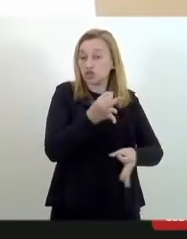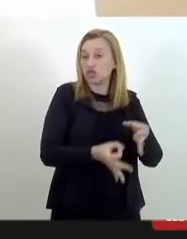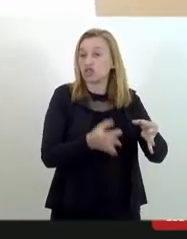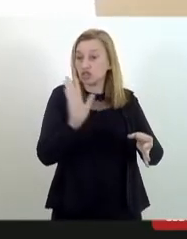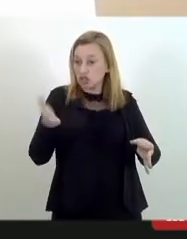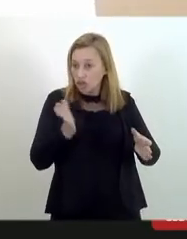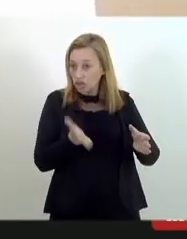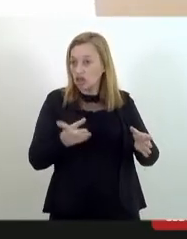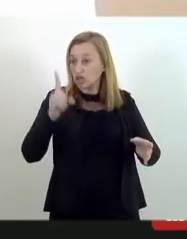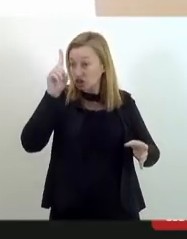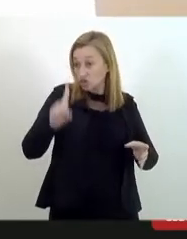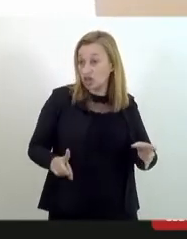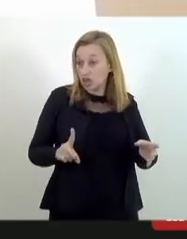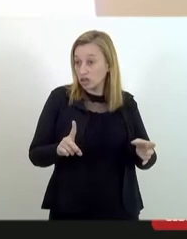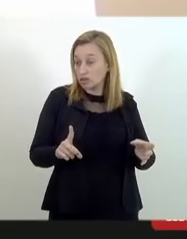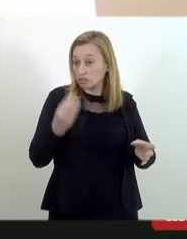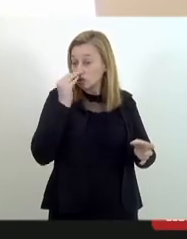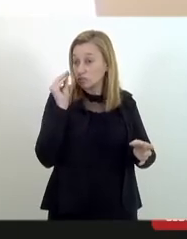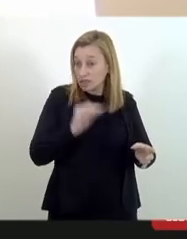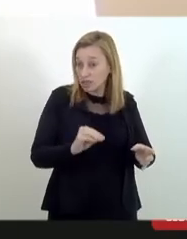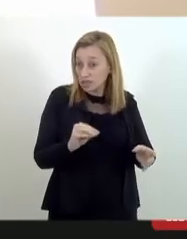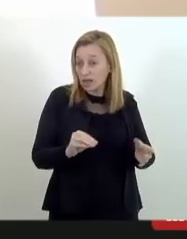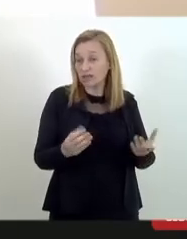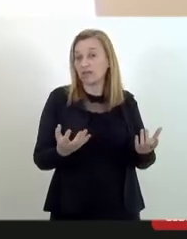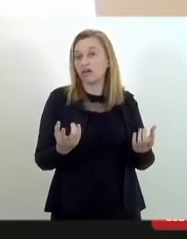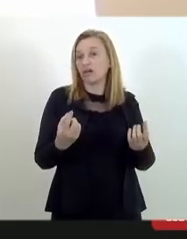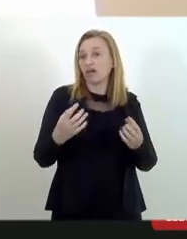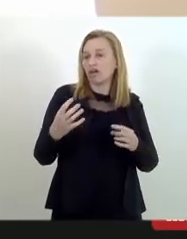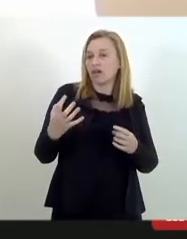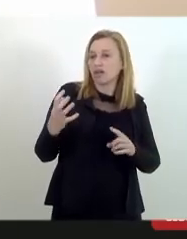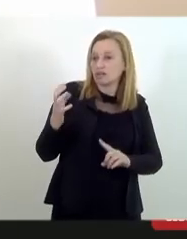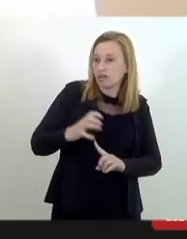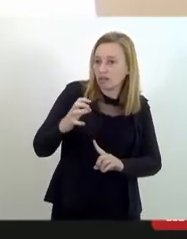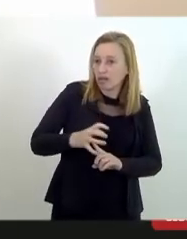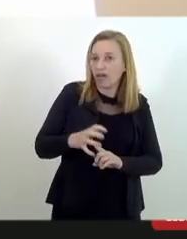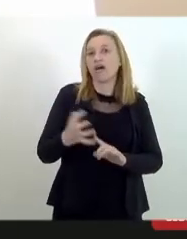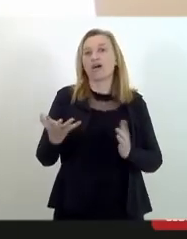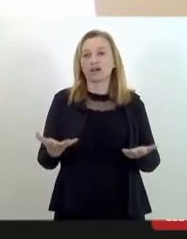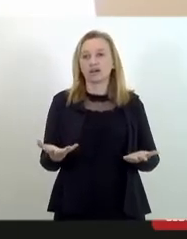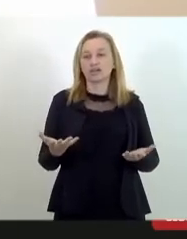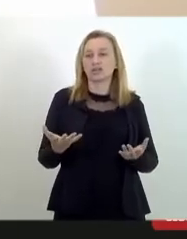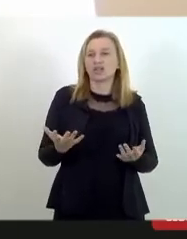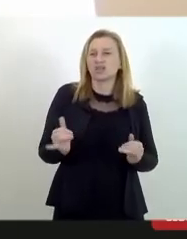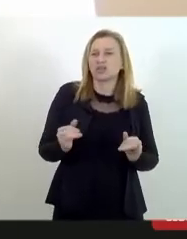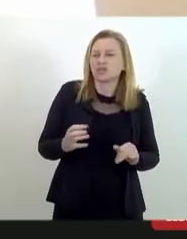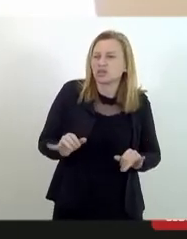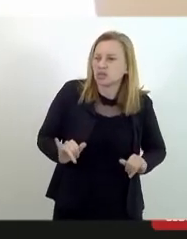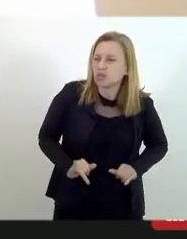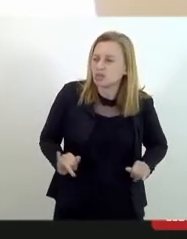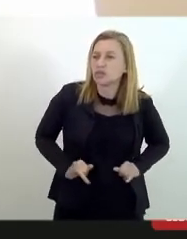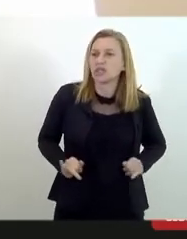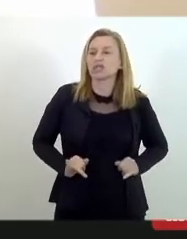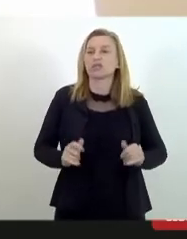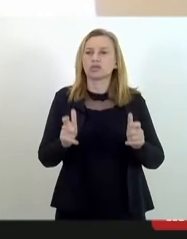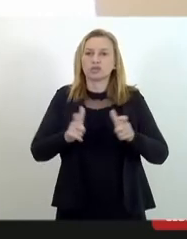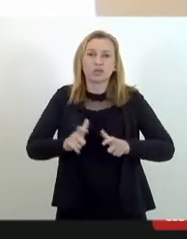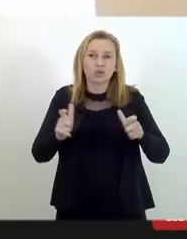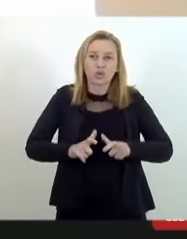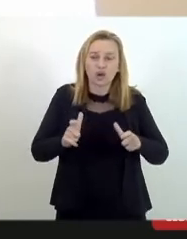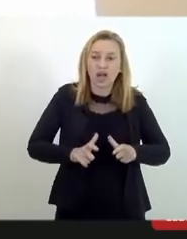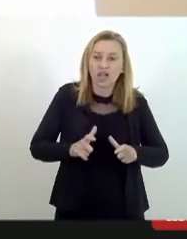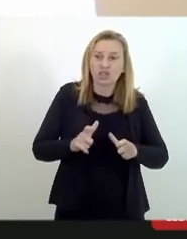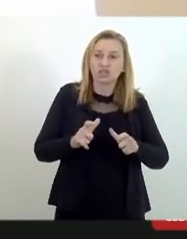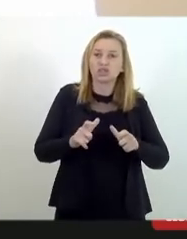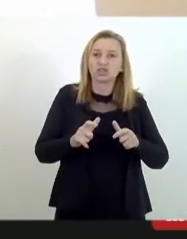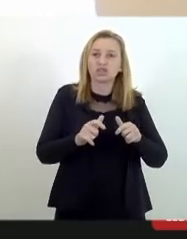Violados de forma muito contundente, ameaçadas, expostas, feridas, com seus locais de culto, com seus